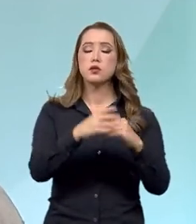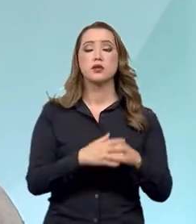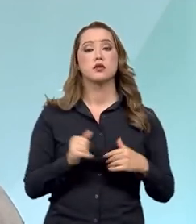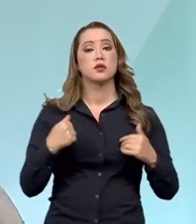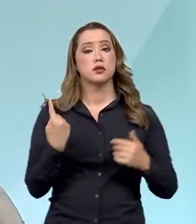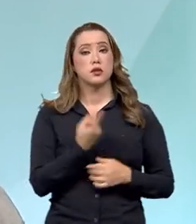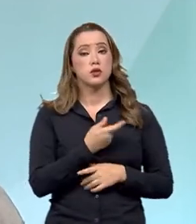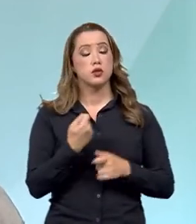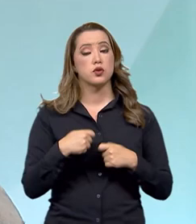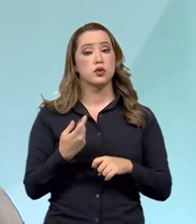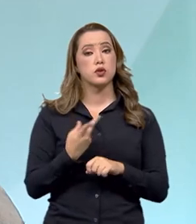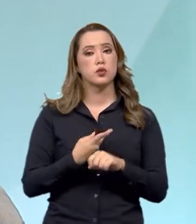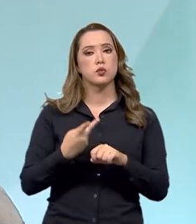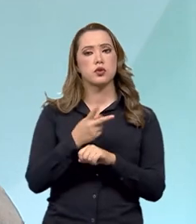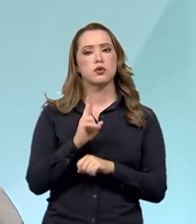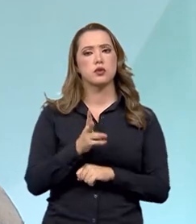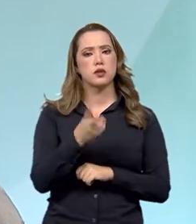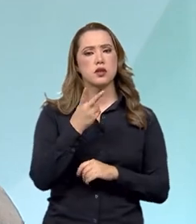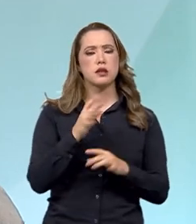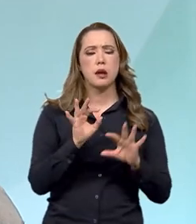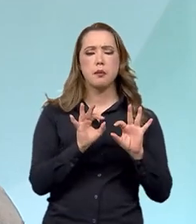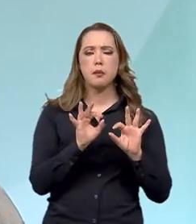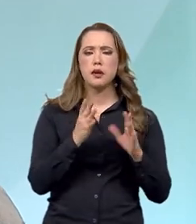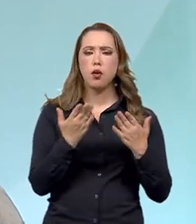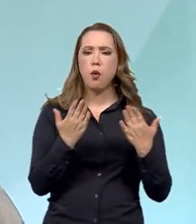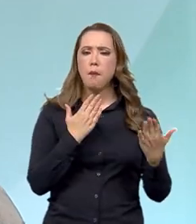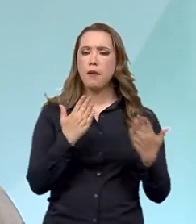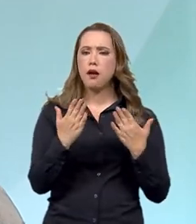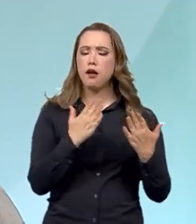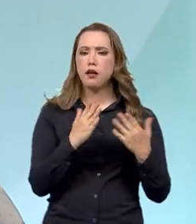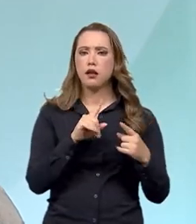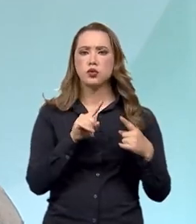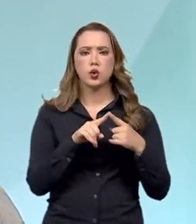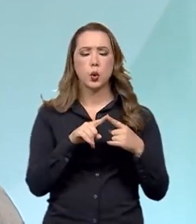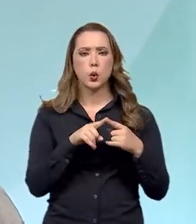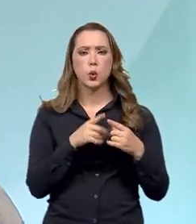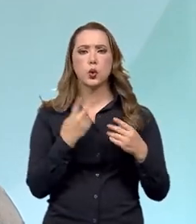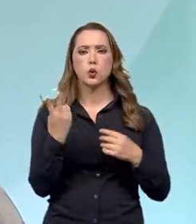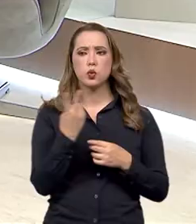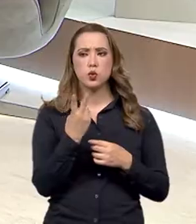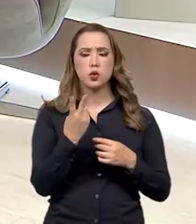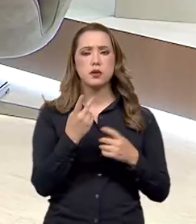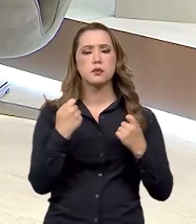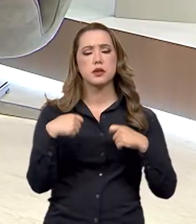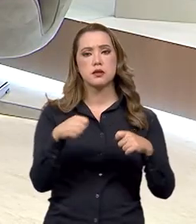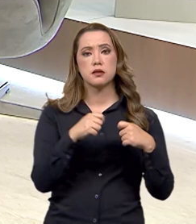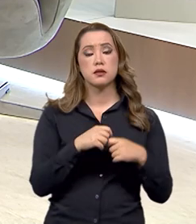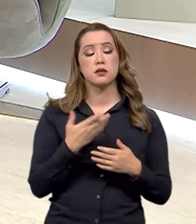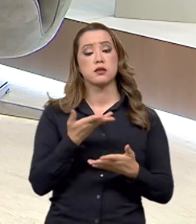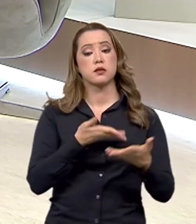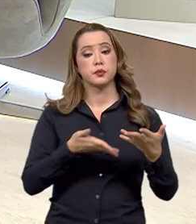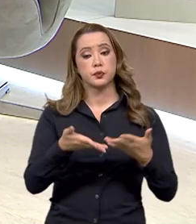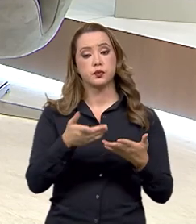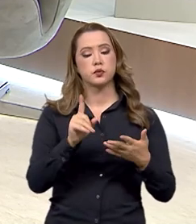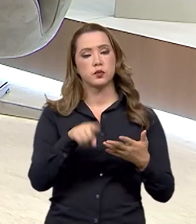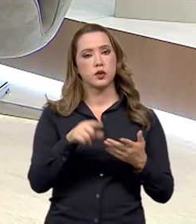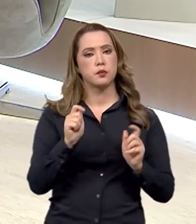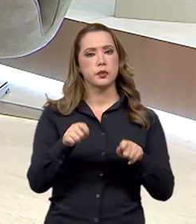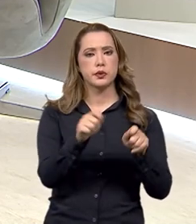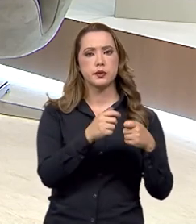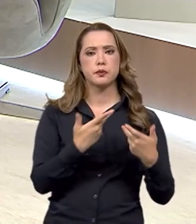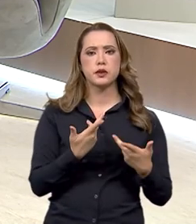Então a gente procura ponderar e conciliar essas duas necessidades. Então a transação é um meio